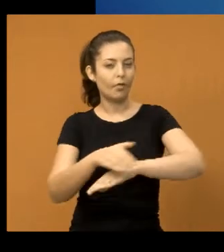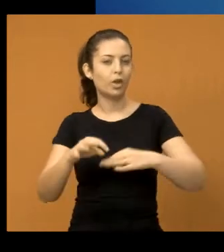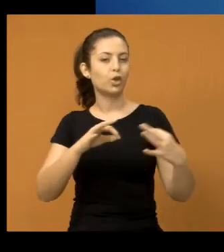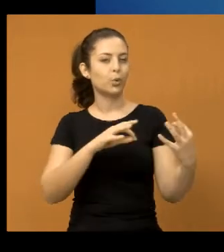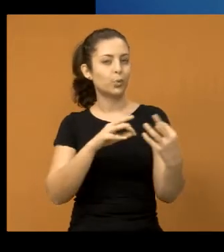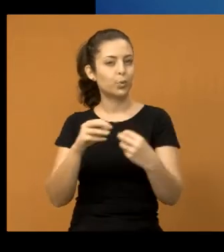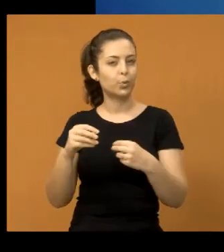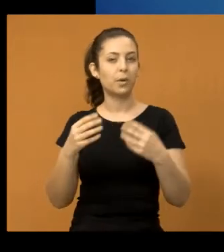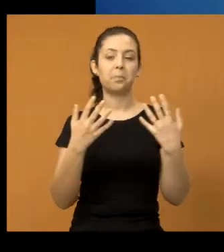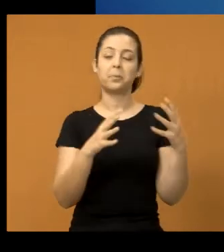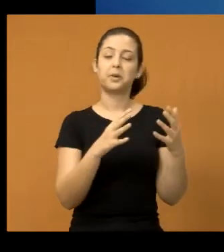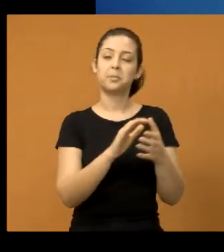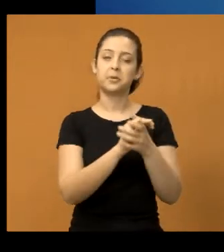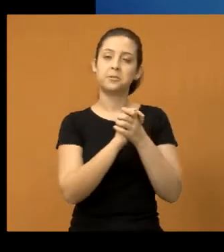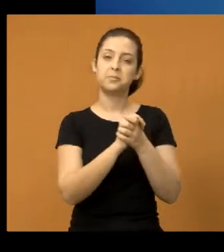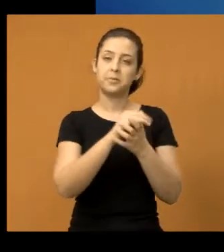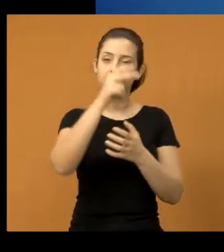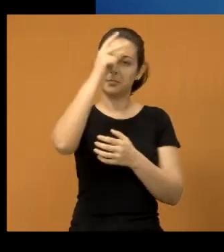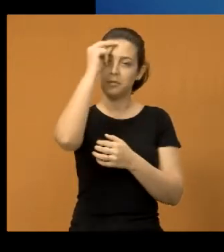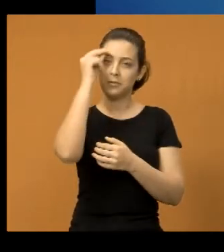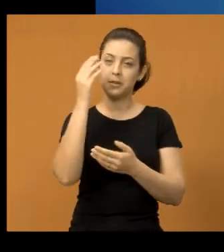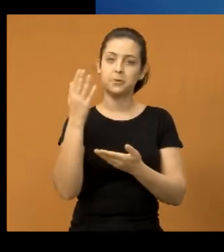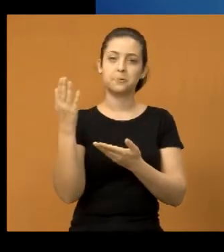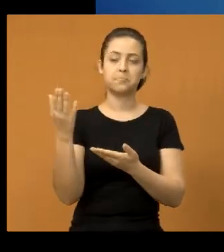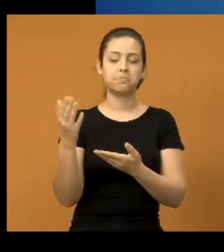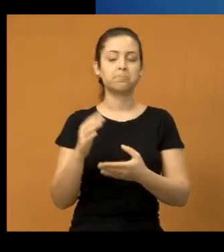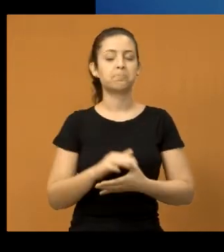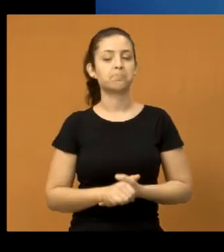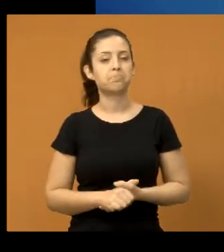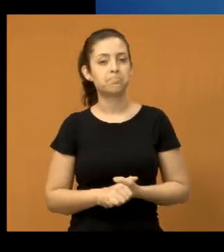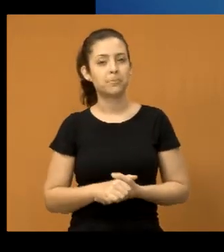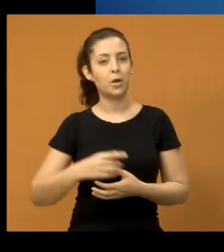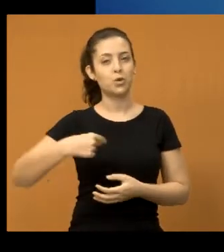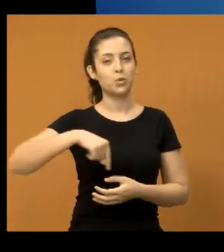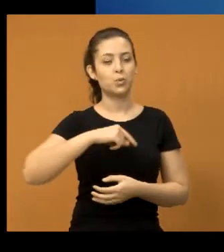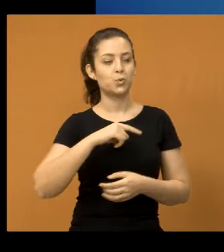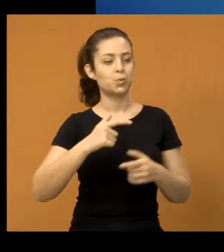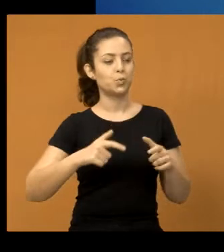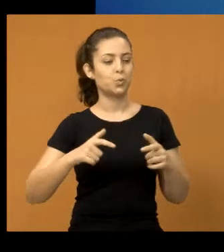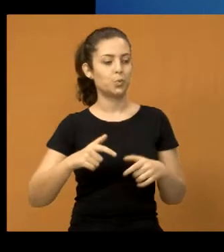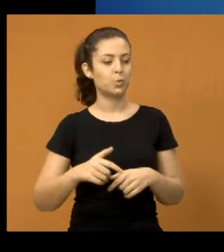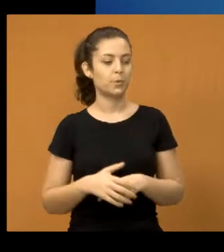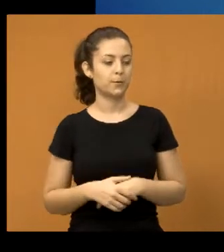parabéns aí aos moradores, e o prefeito Isaías, que levou o nosso lugar para a Vila Zezé.